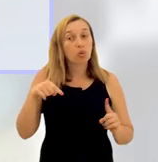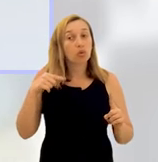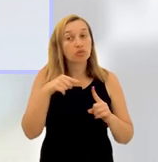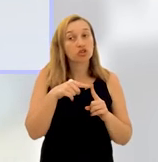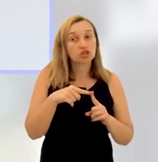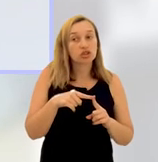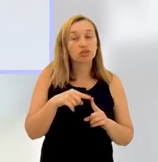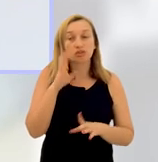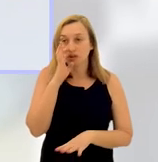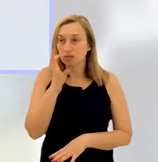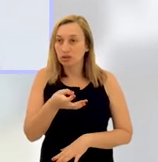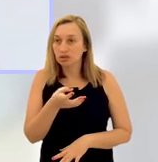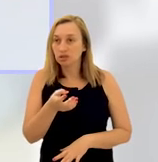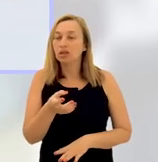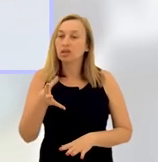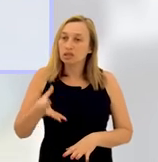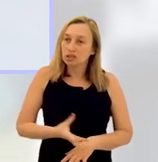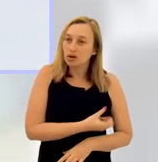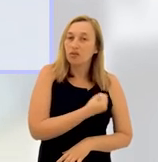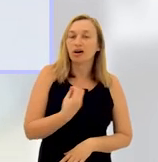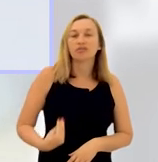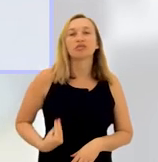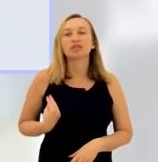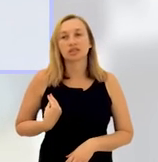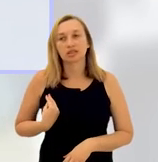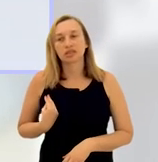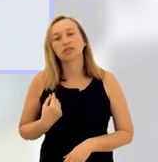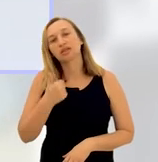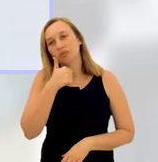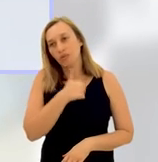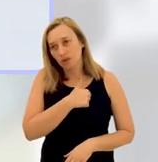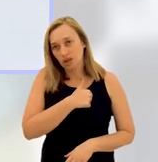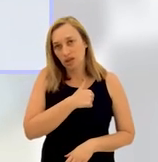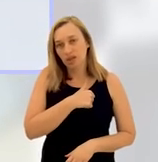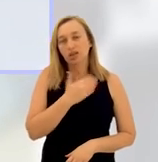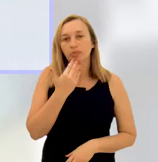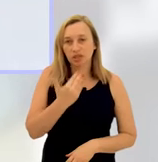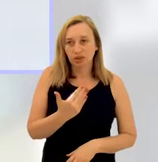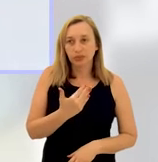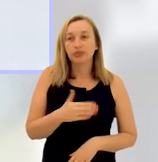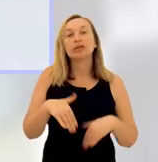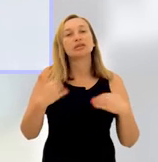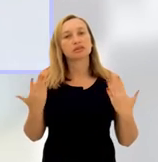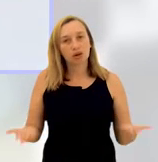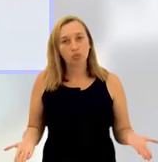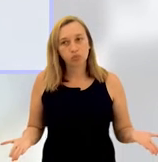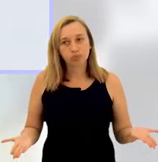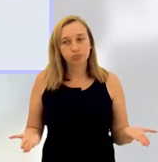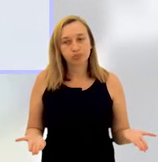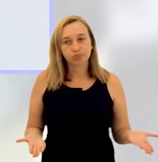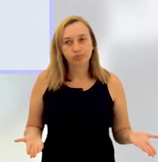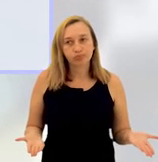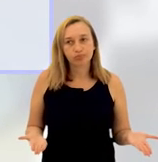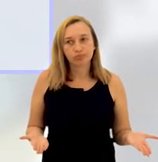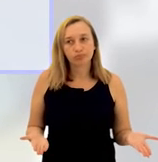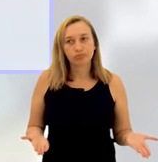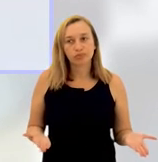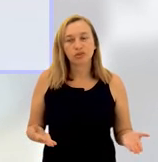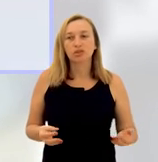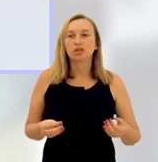porque o objetivo dessa denúncia é salvar a vida da mulher que está requerendo. Então,